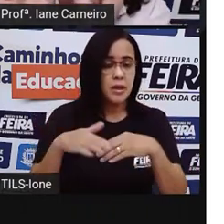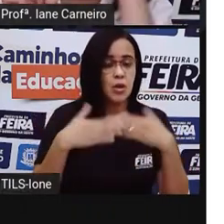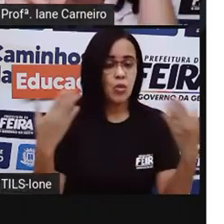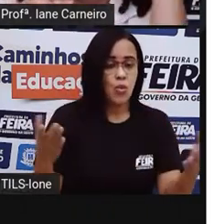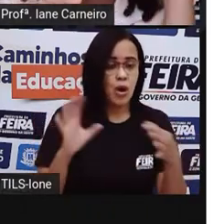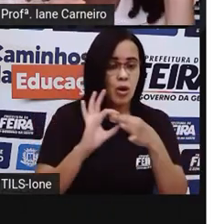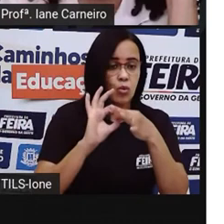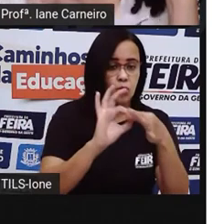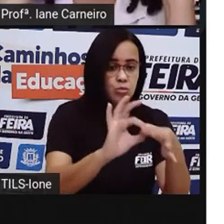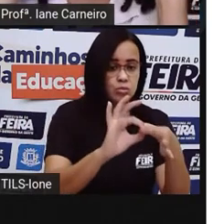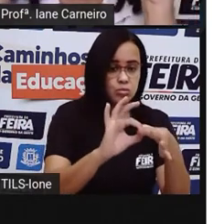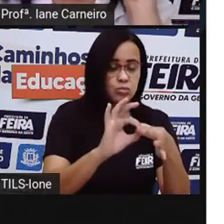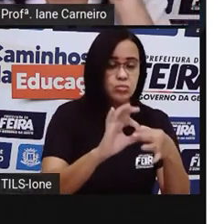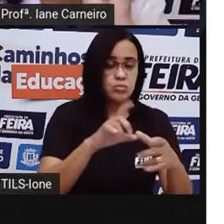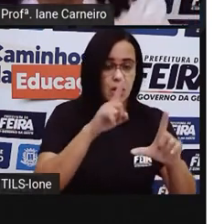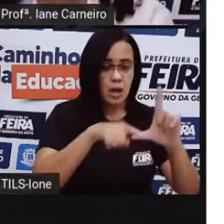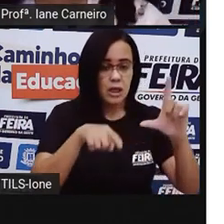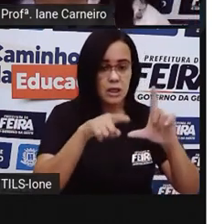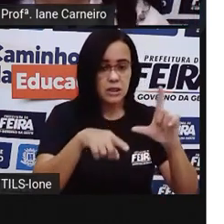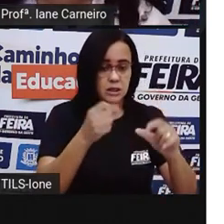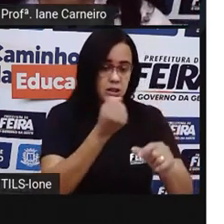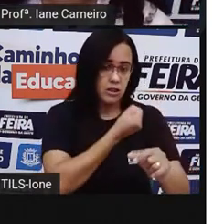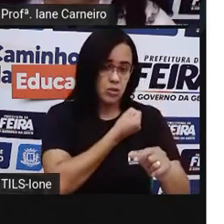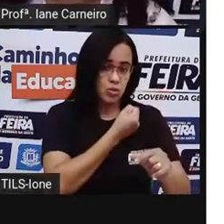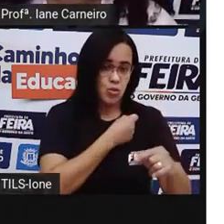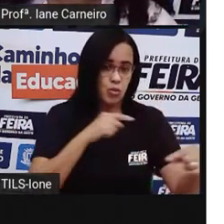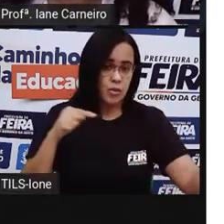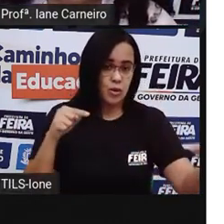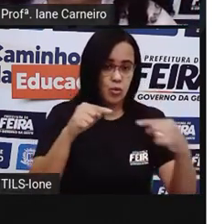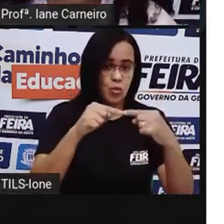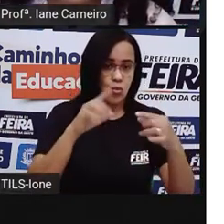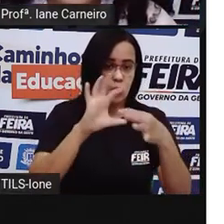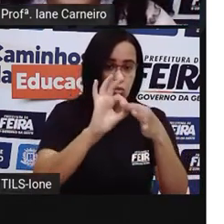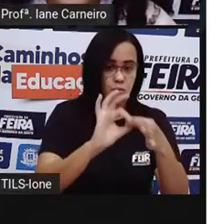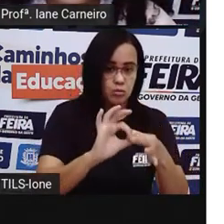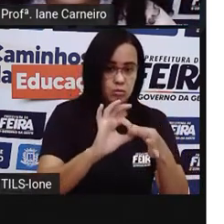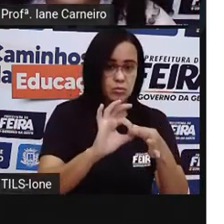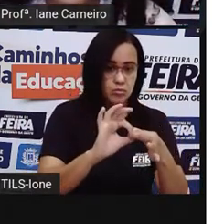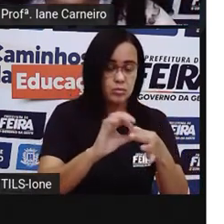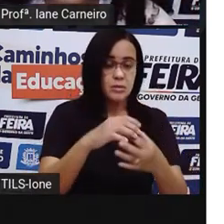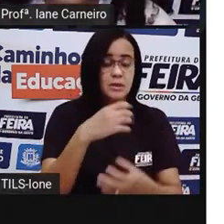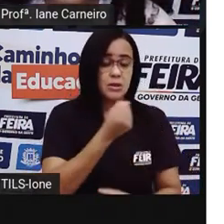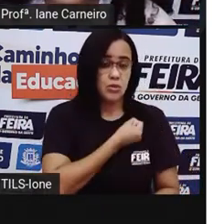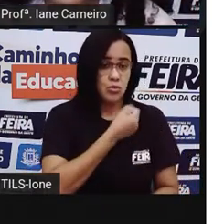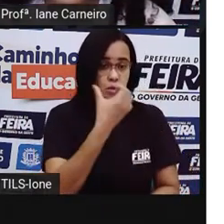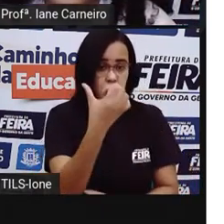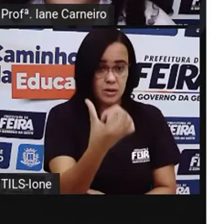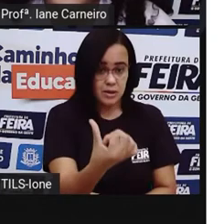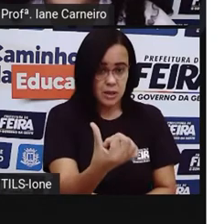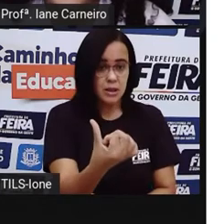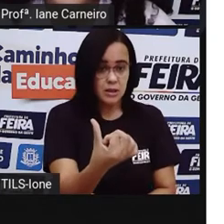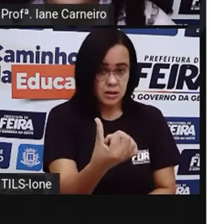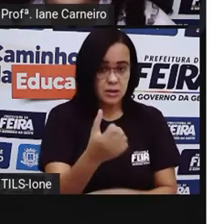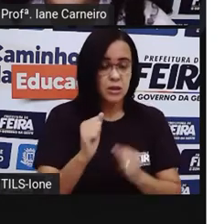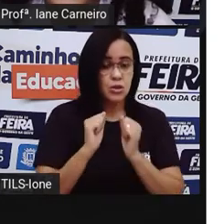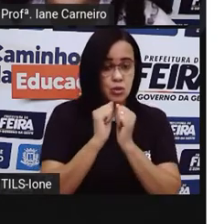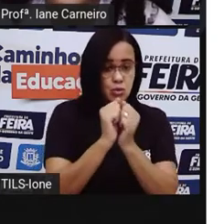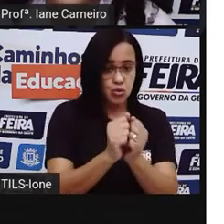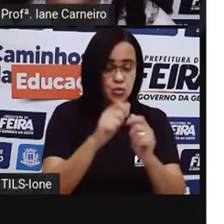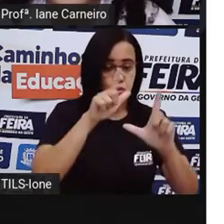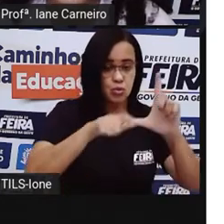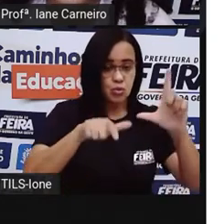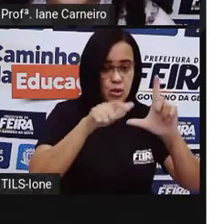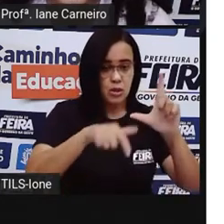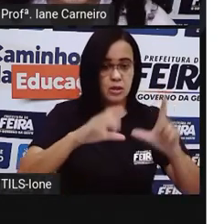né? A união da letra com o número O, o número 6, junto com a letra C.